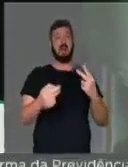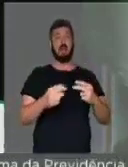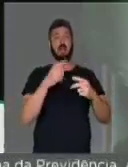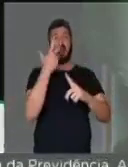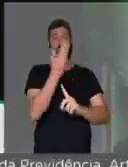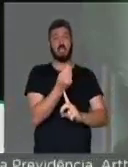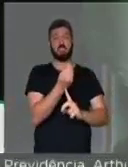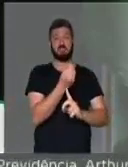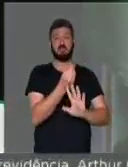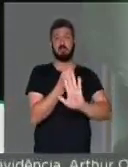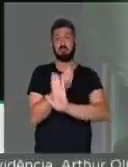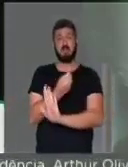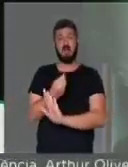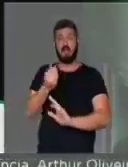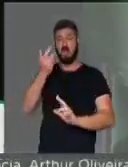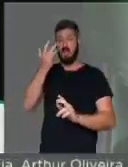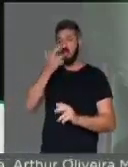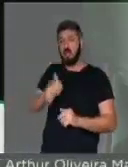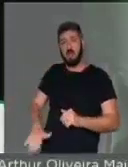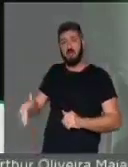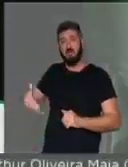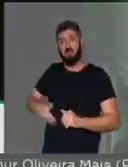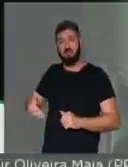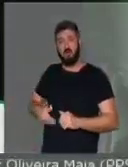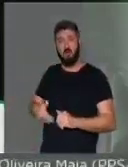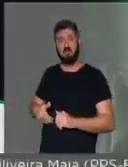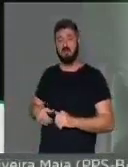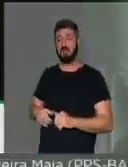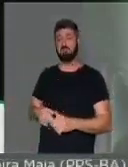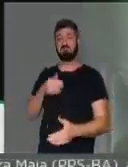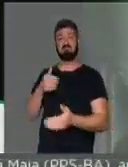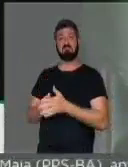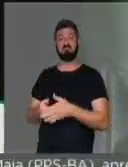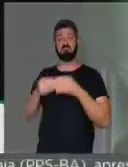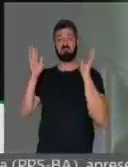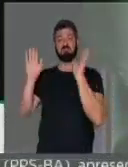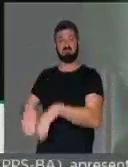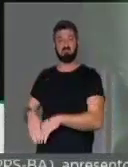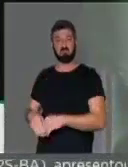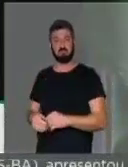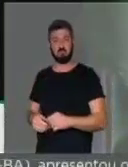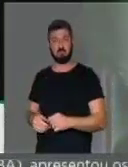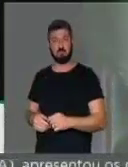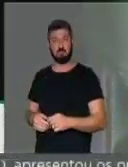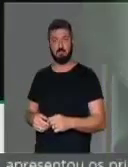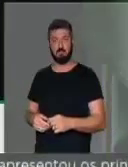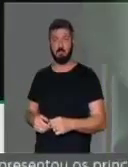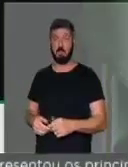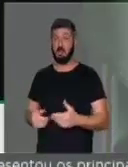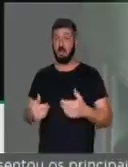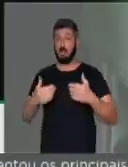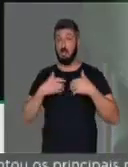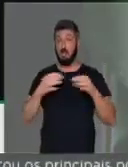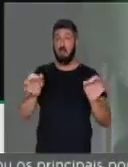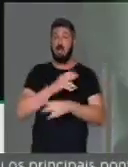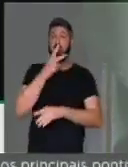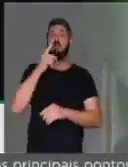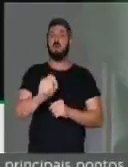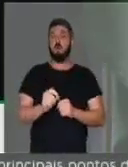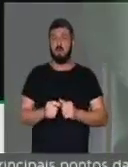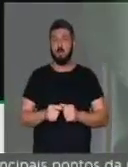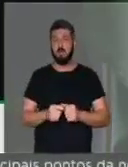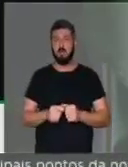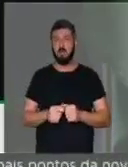cuja fome das crianças não causa nenhuma indicação, indignação. E quero terminar, presidente.